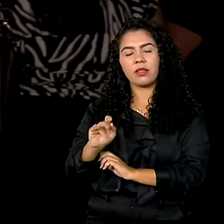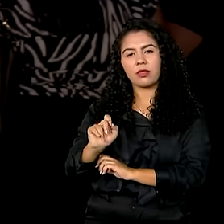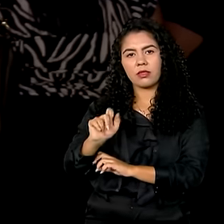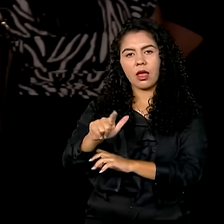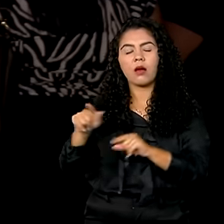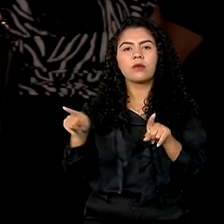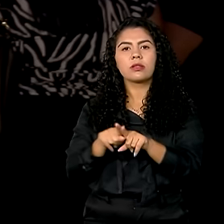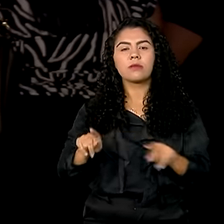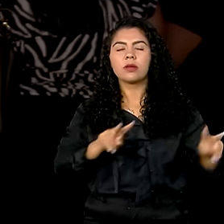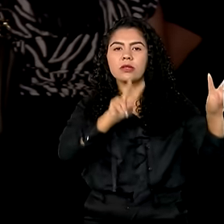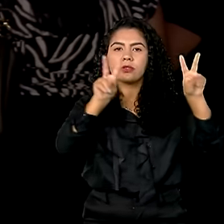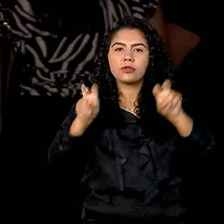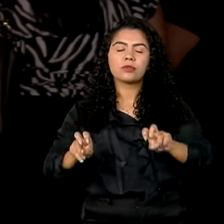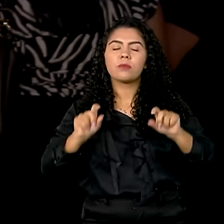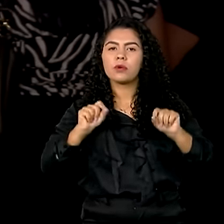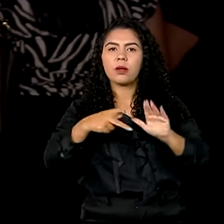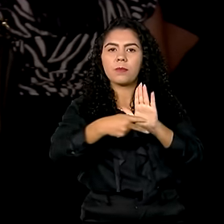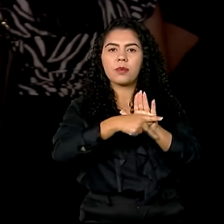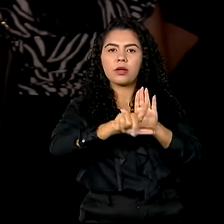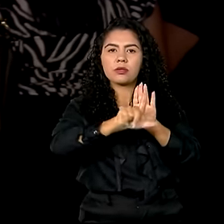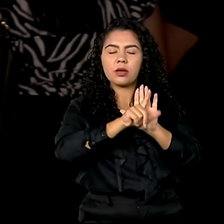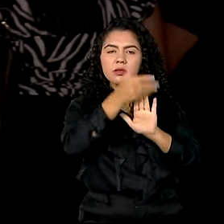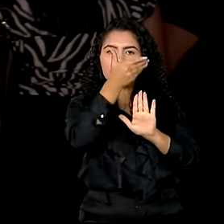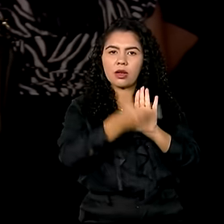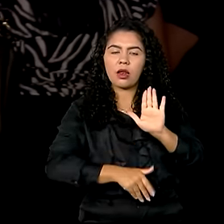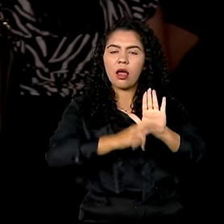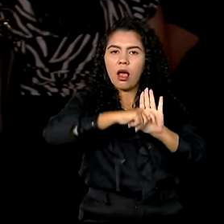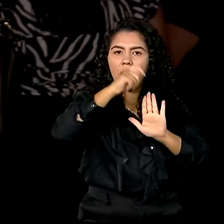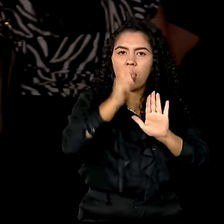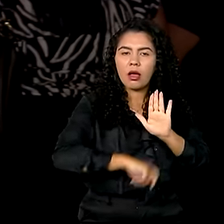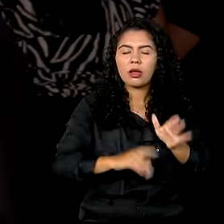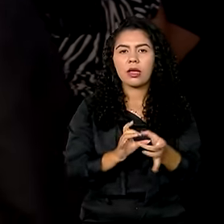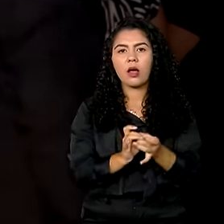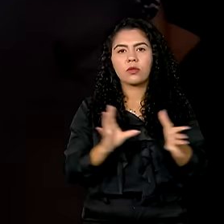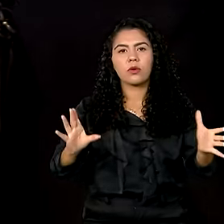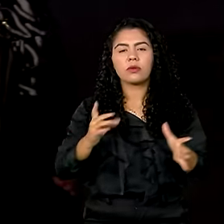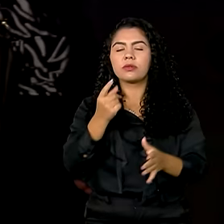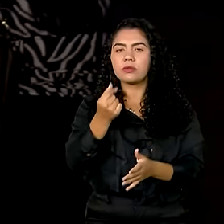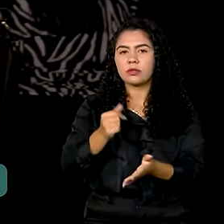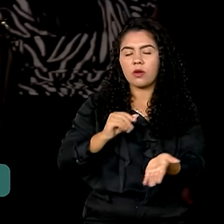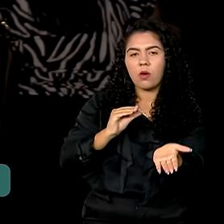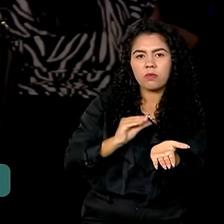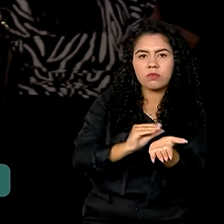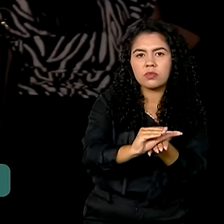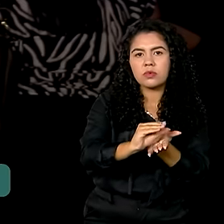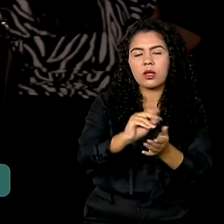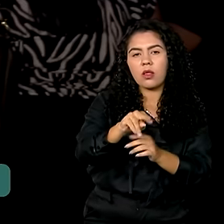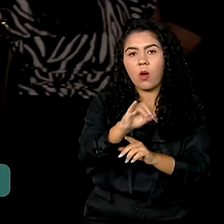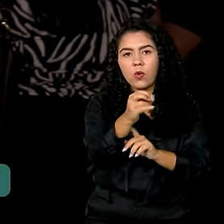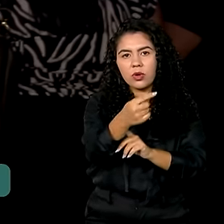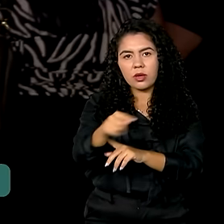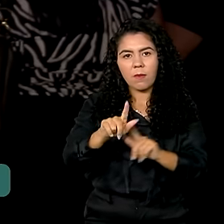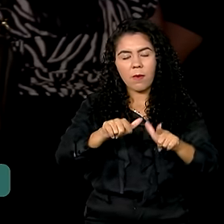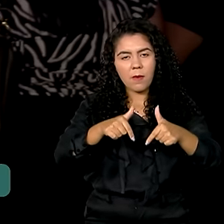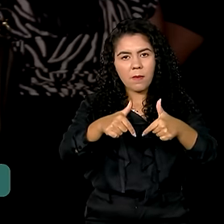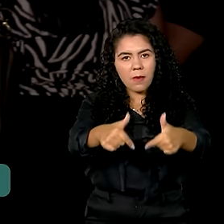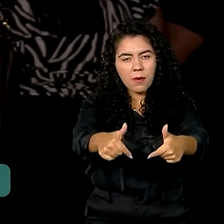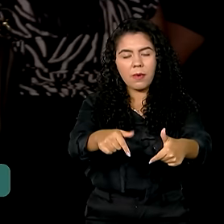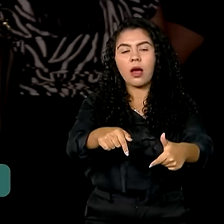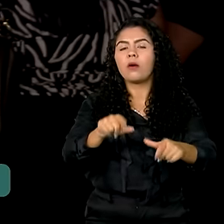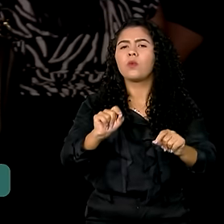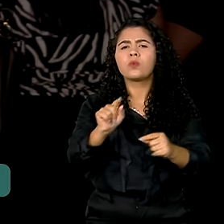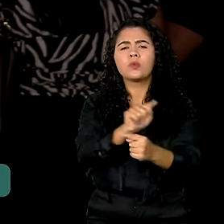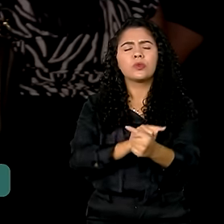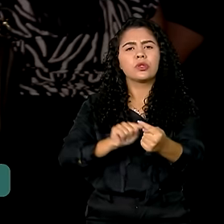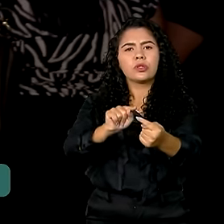de lei que autoriza o aumento da participação da União no Fundo Garantidor de Operações. O objetivo desse projeto é